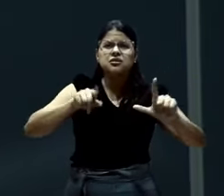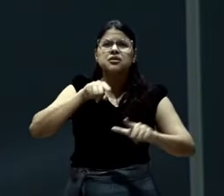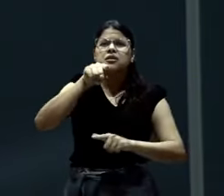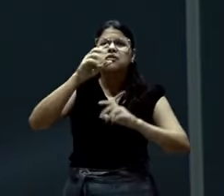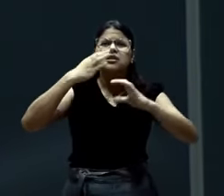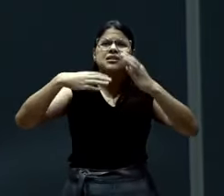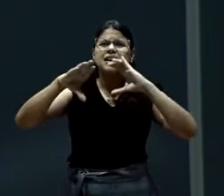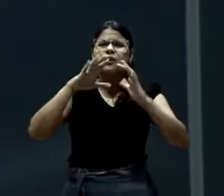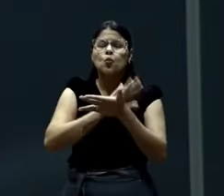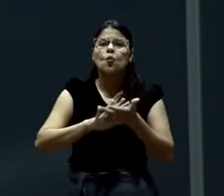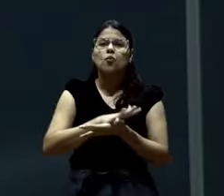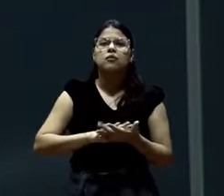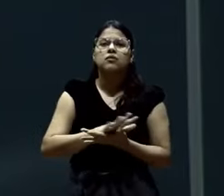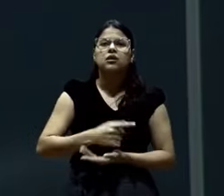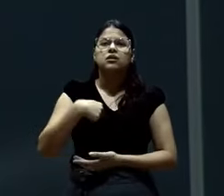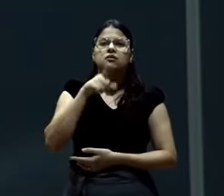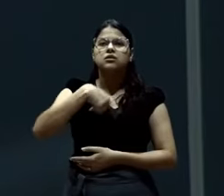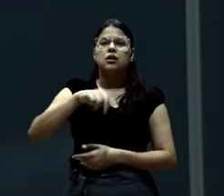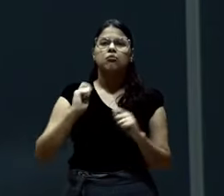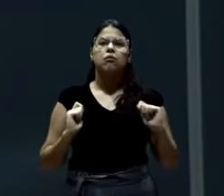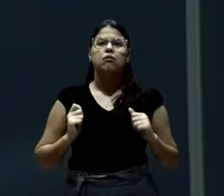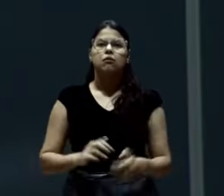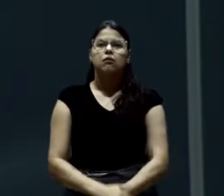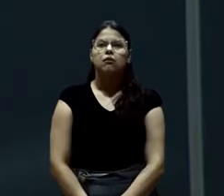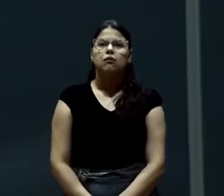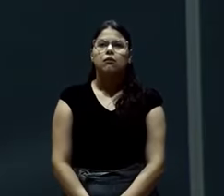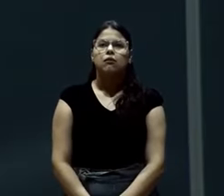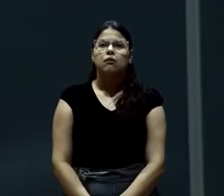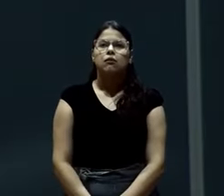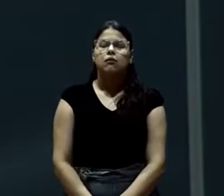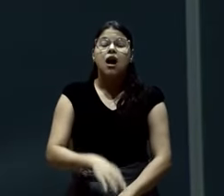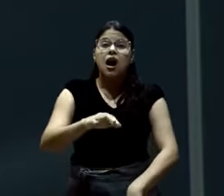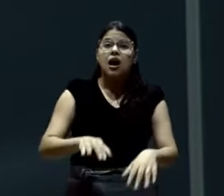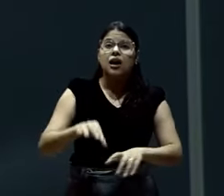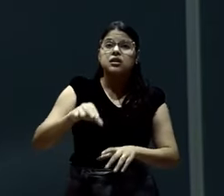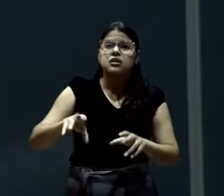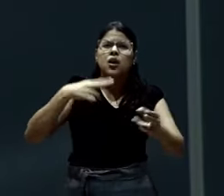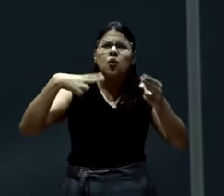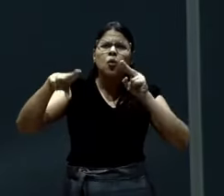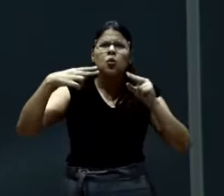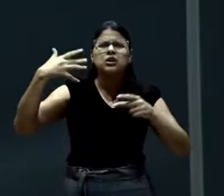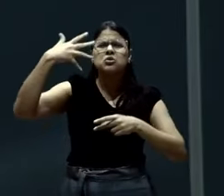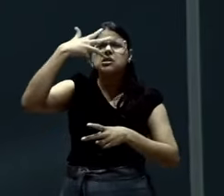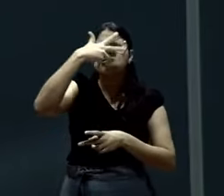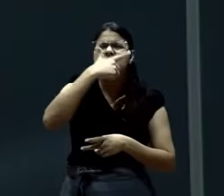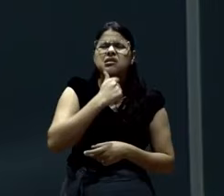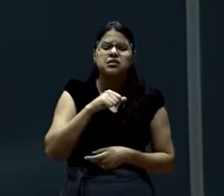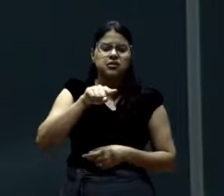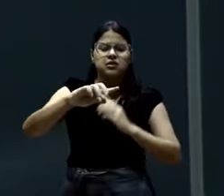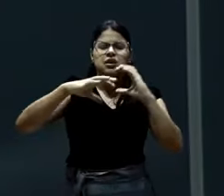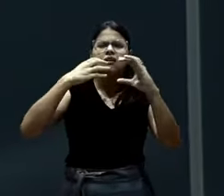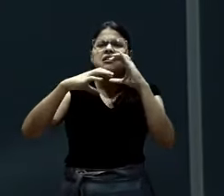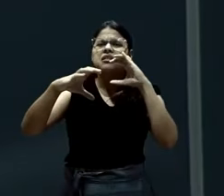sabe o que está cantando ali. Quanta letra linda. E você não canta.